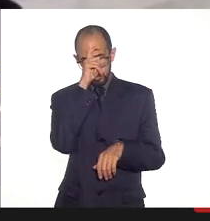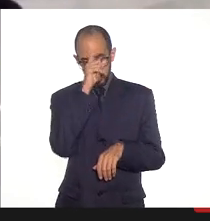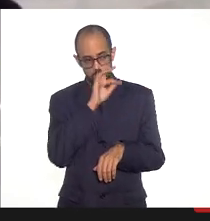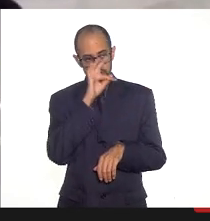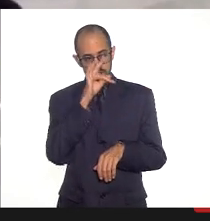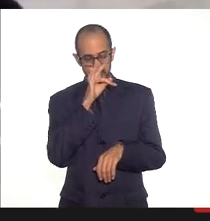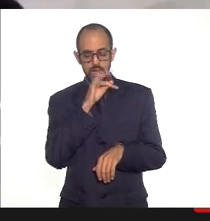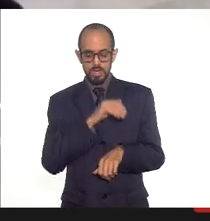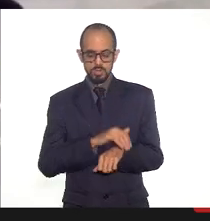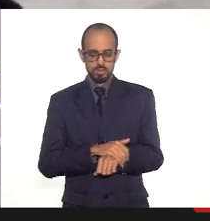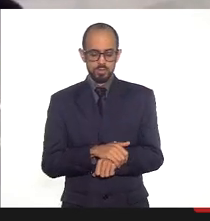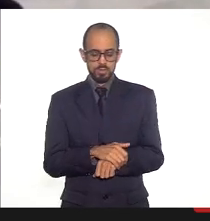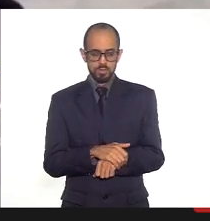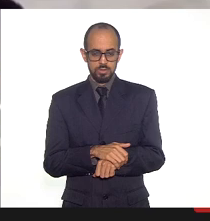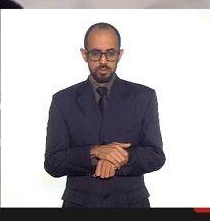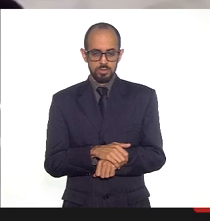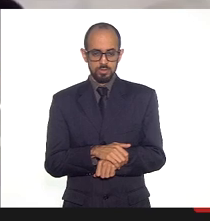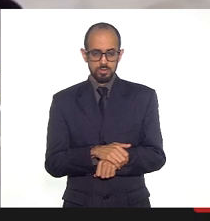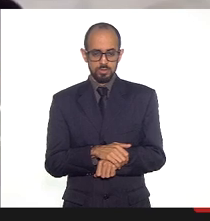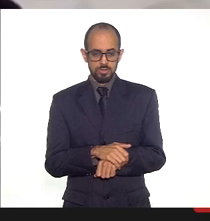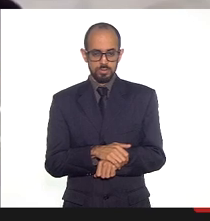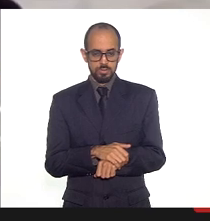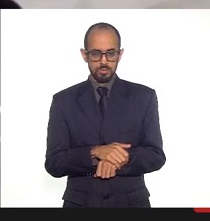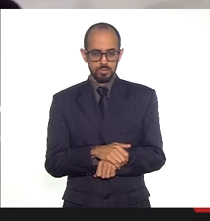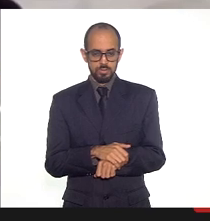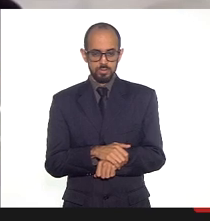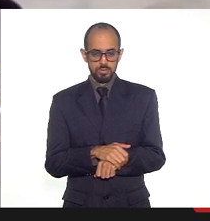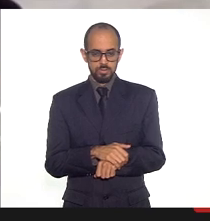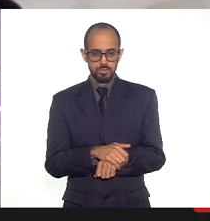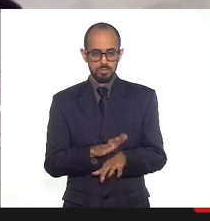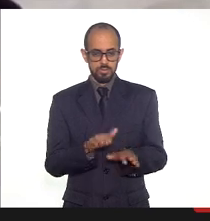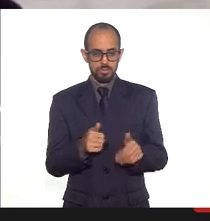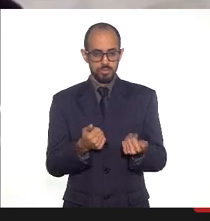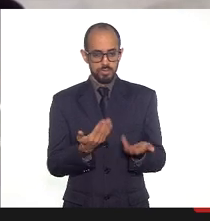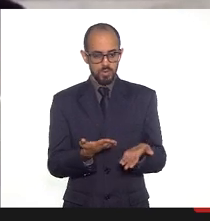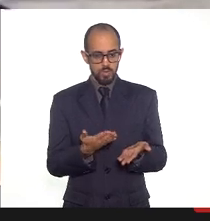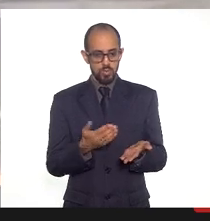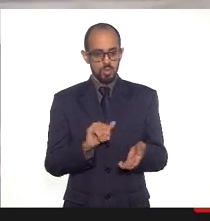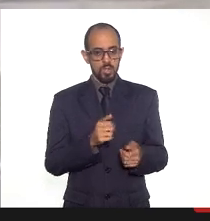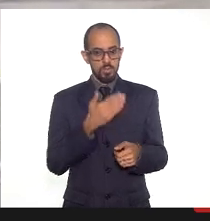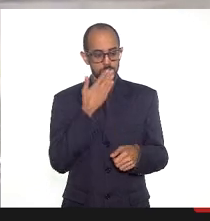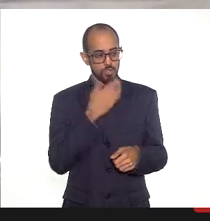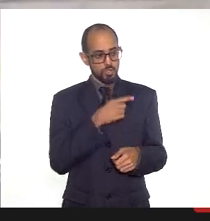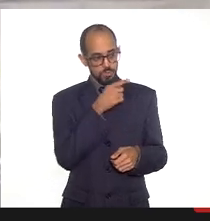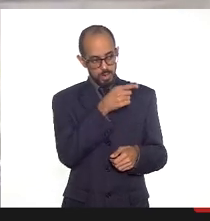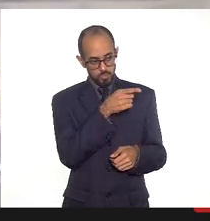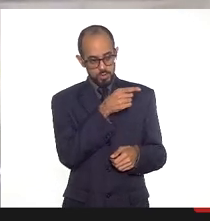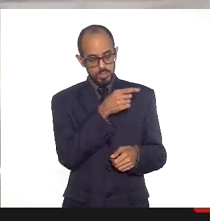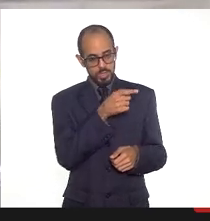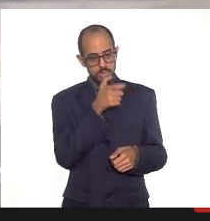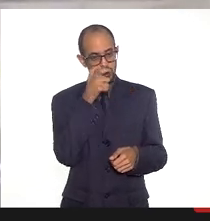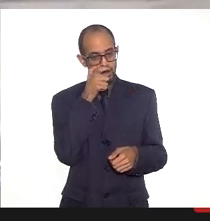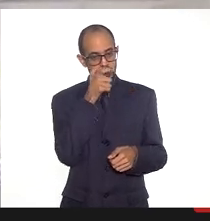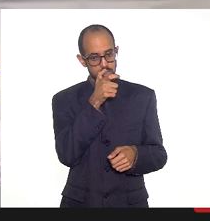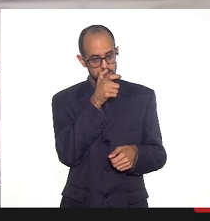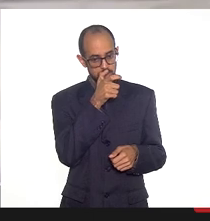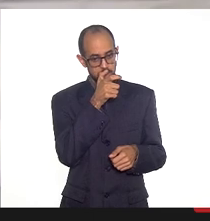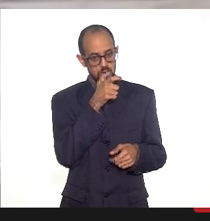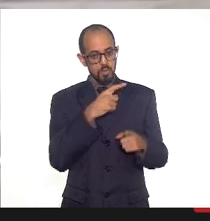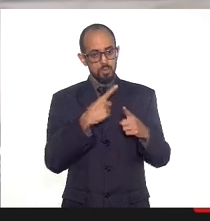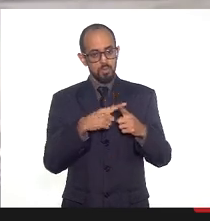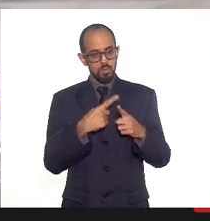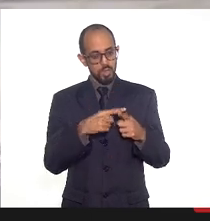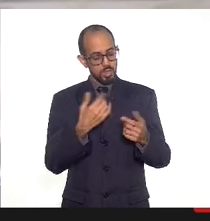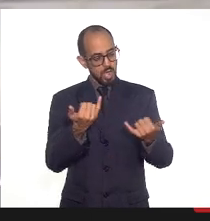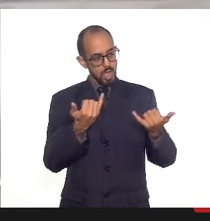certeza, Deputada. gente está fazendo... Secretaria tivesse um pouco de atenção a essa questão porque tem